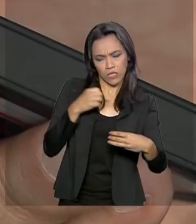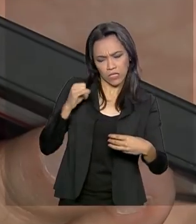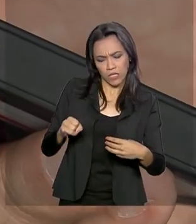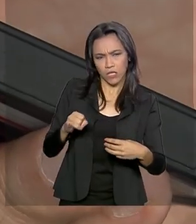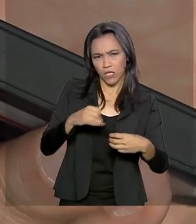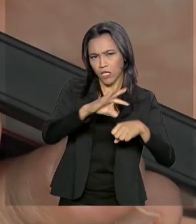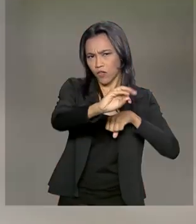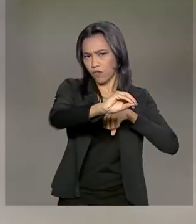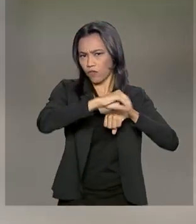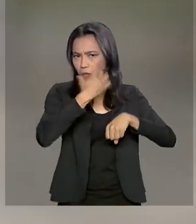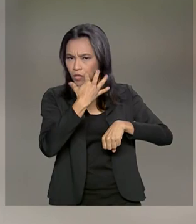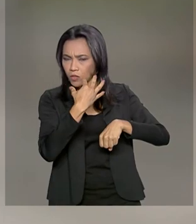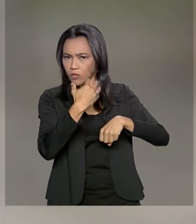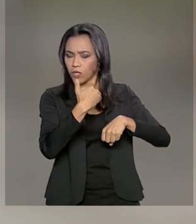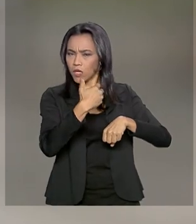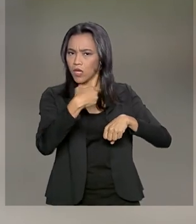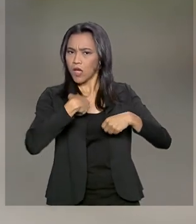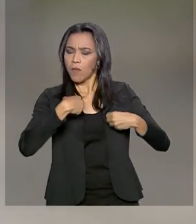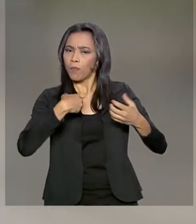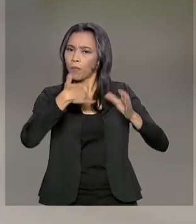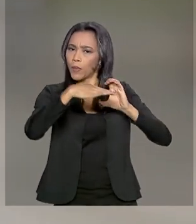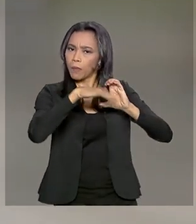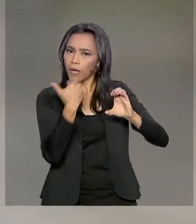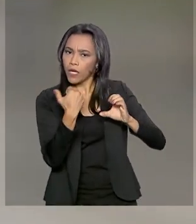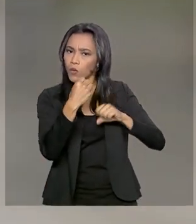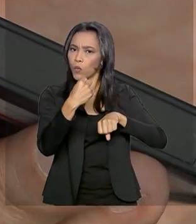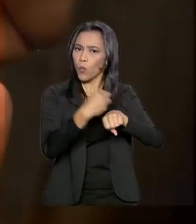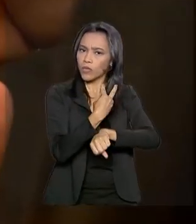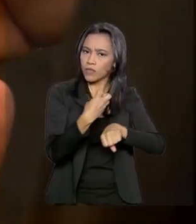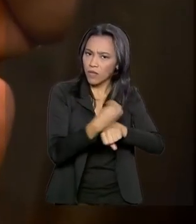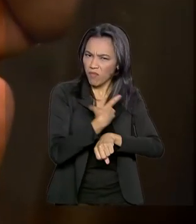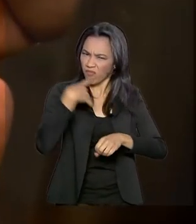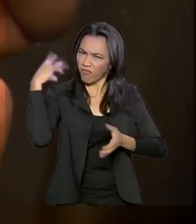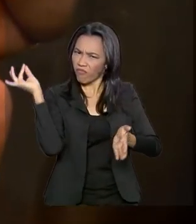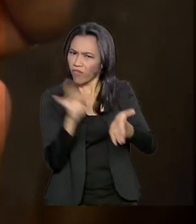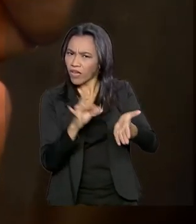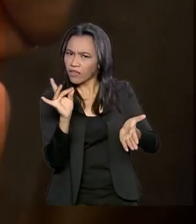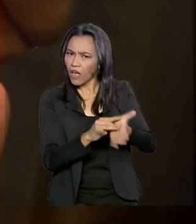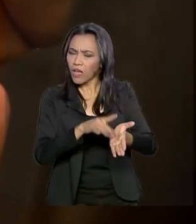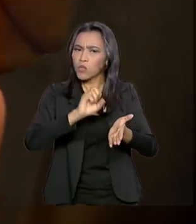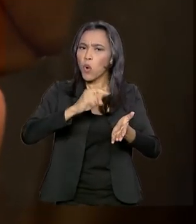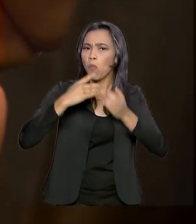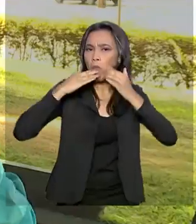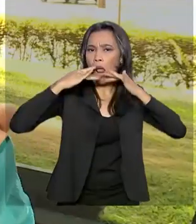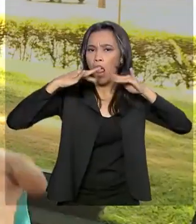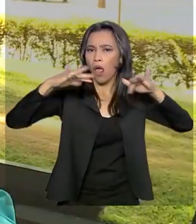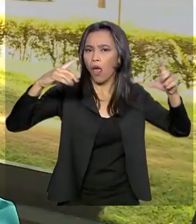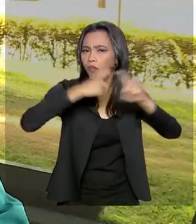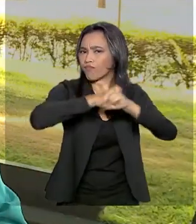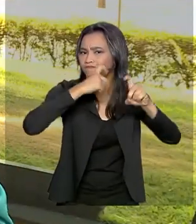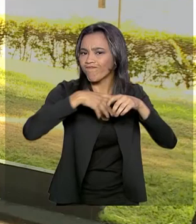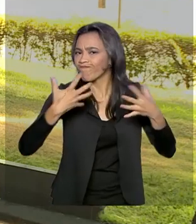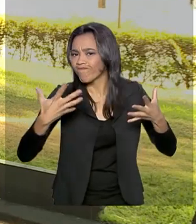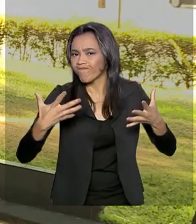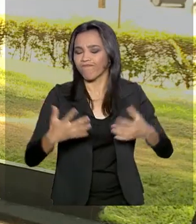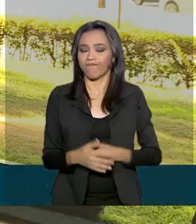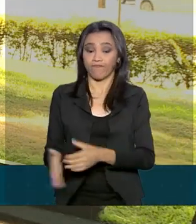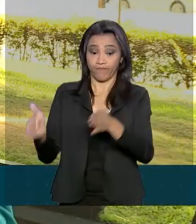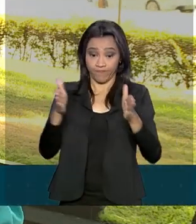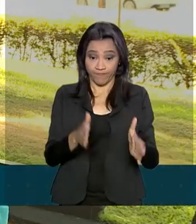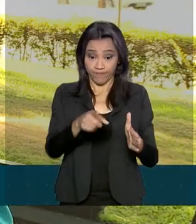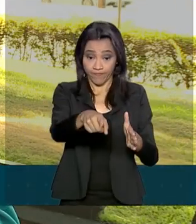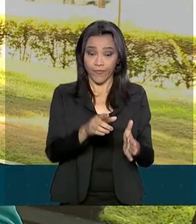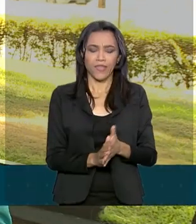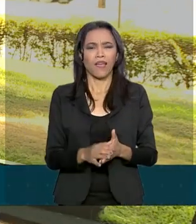recebeu por e-mail ou por grupos de WhatsApp são verdadeiras ou boatos da internet. Vacina causa autismo?